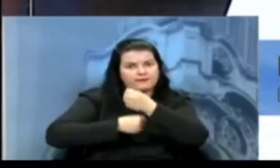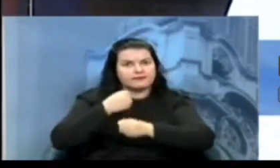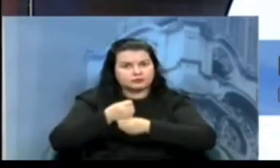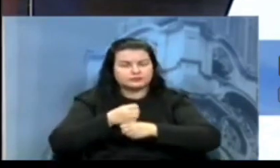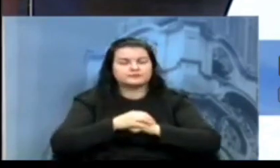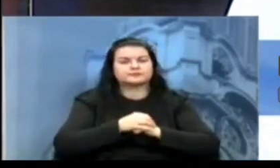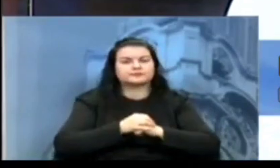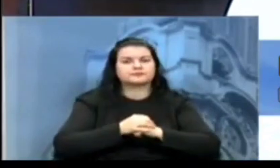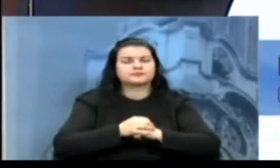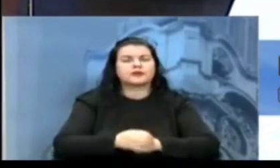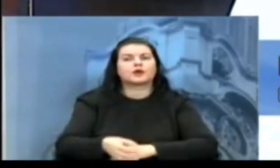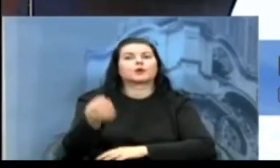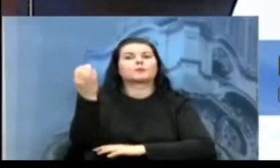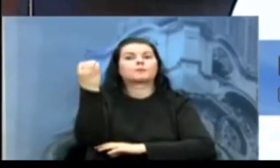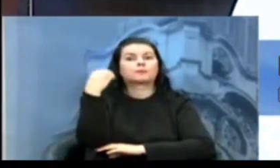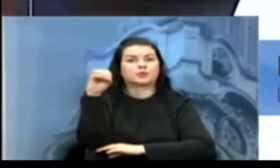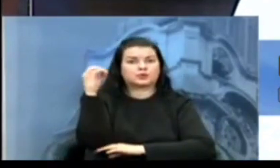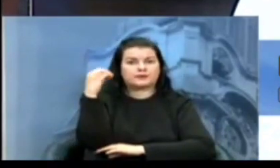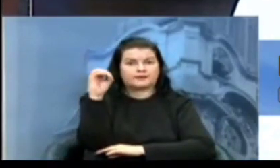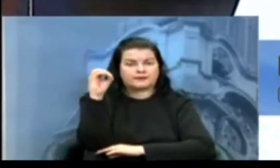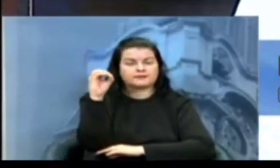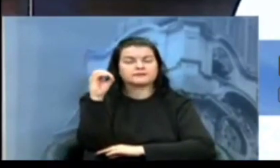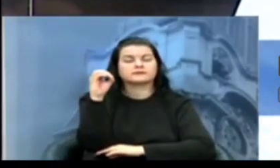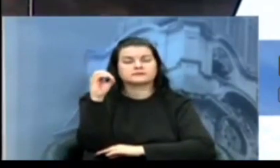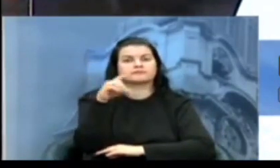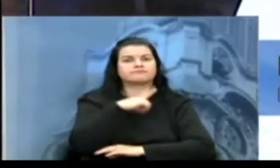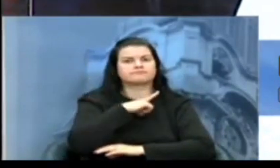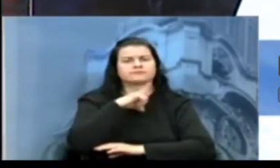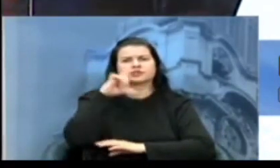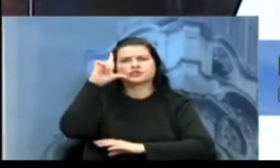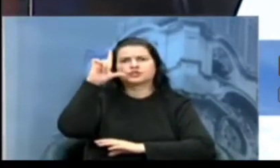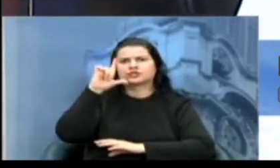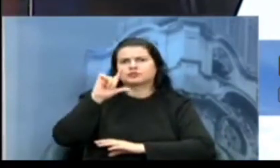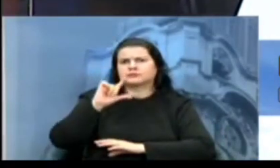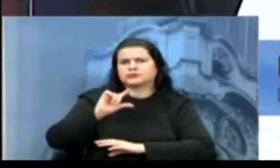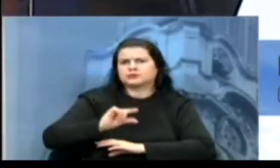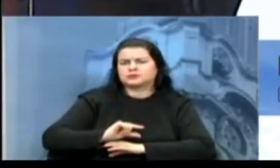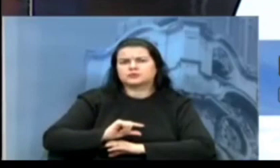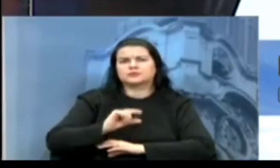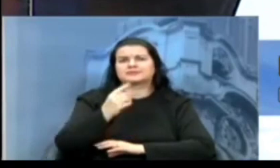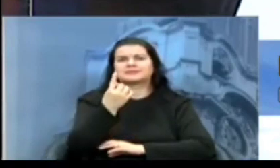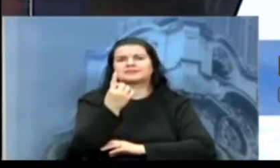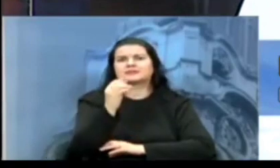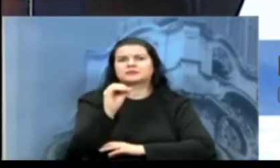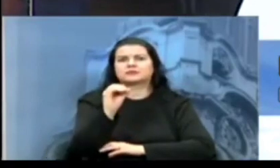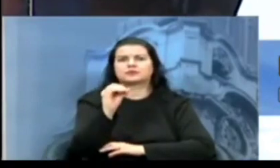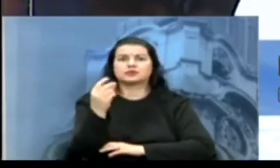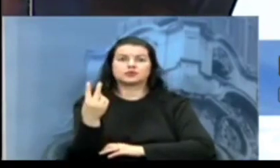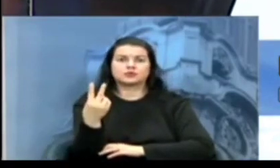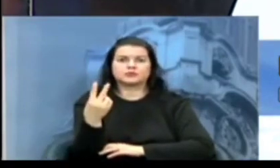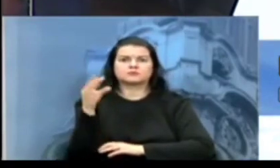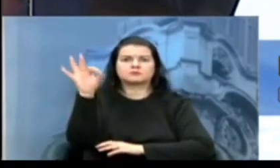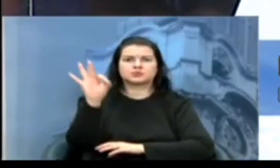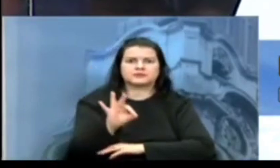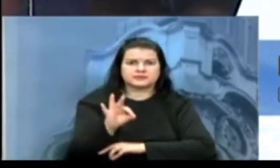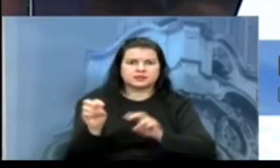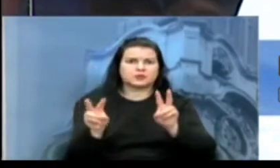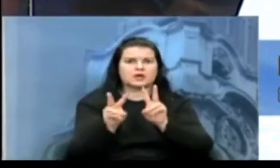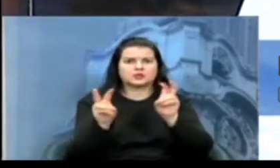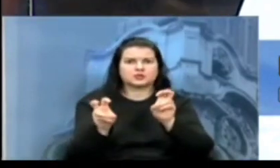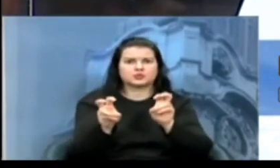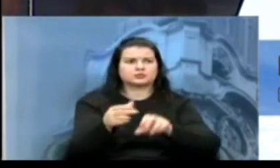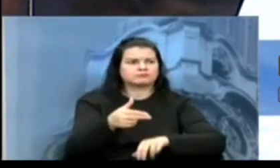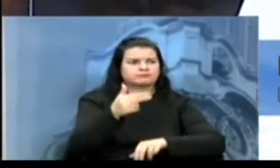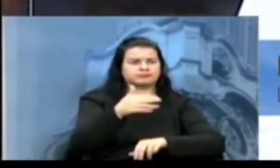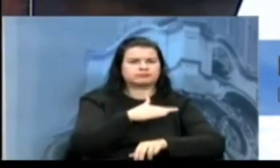ano. Porto Alegre, por sua vez, obteve a redução de 102% nos homicídios entre os anos de